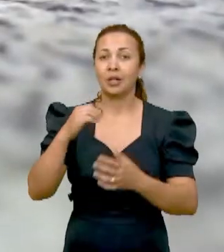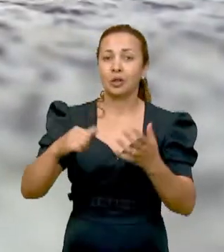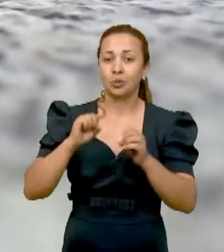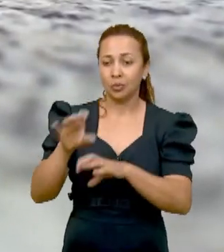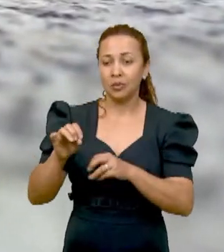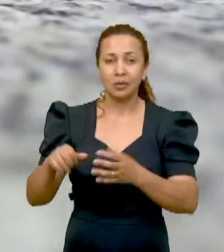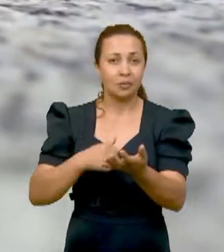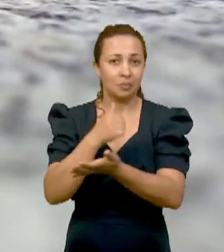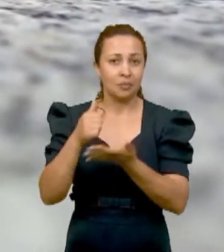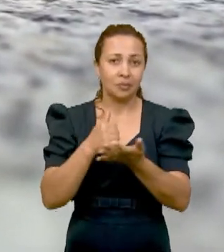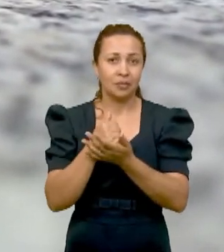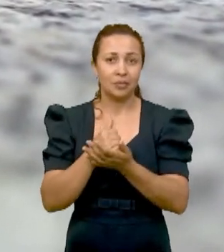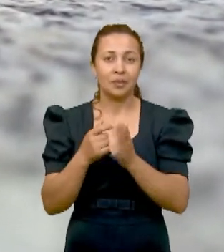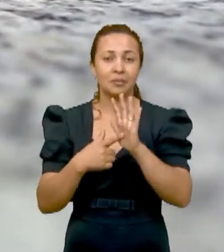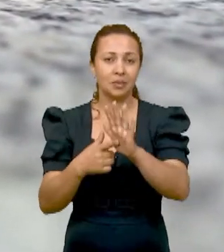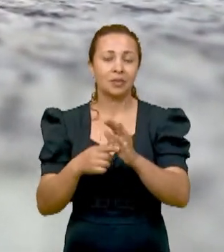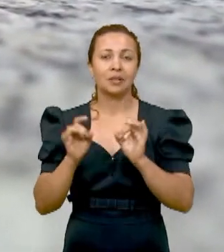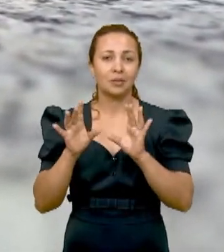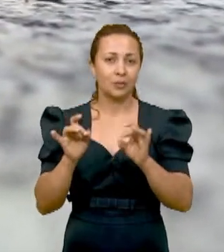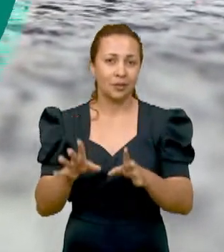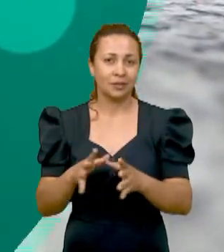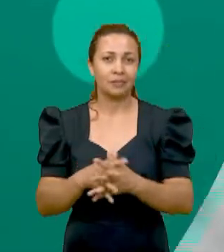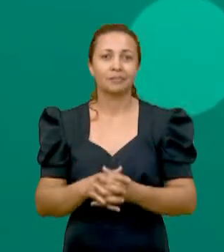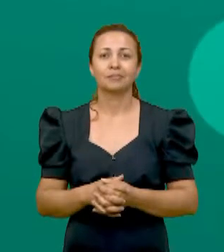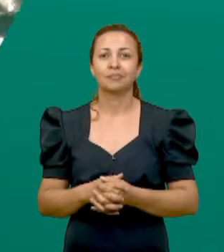artigo e algumas apresentações em congresso.